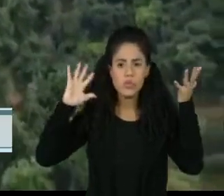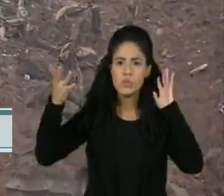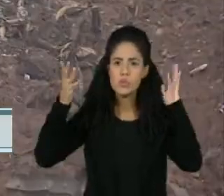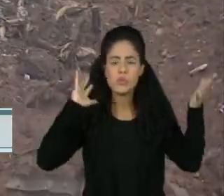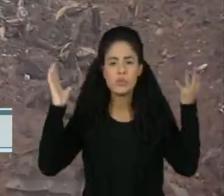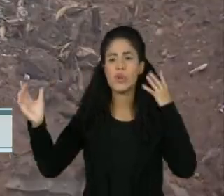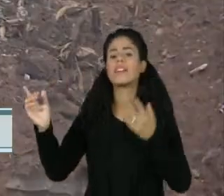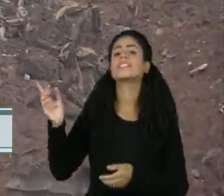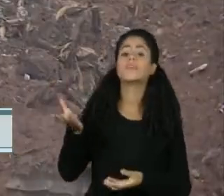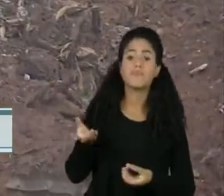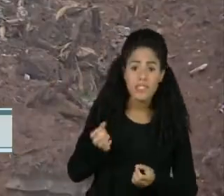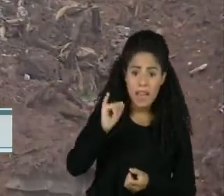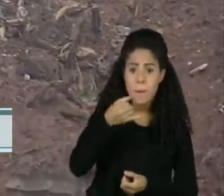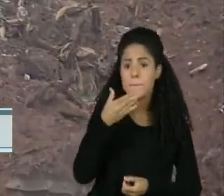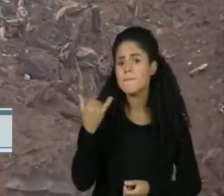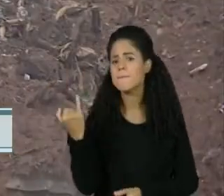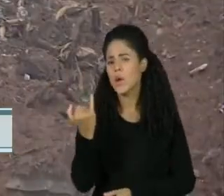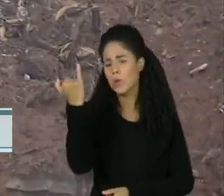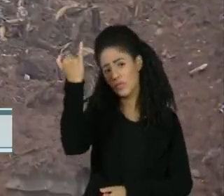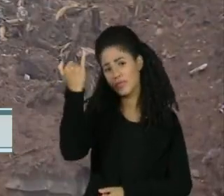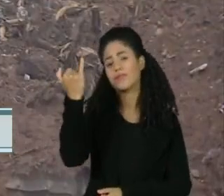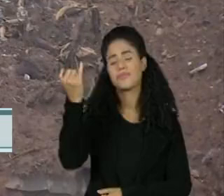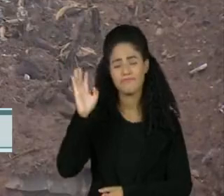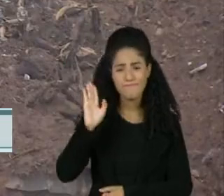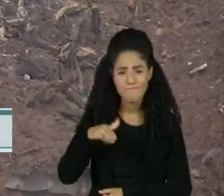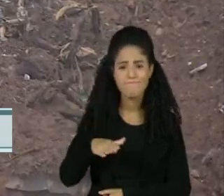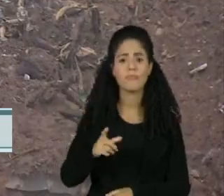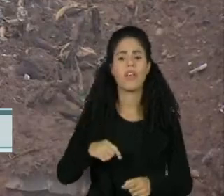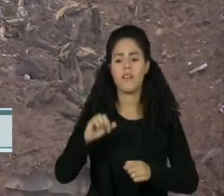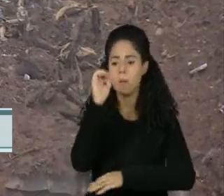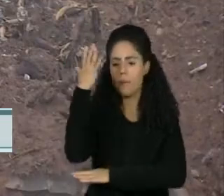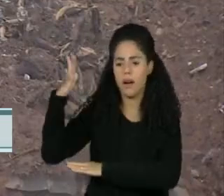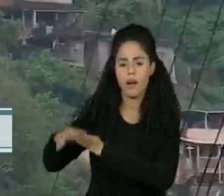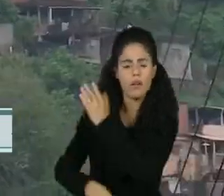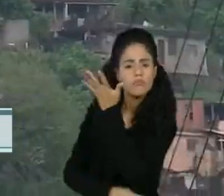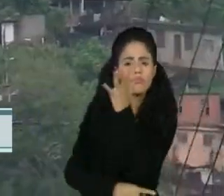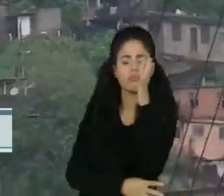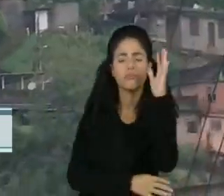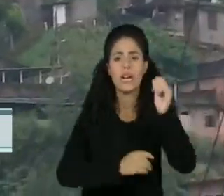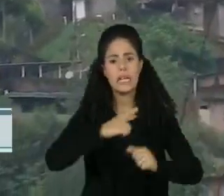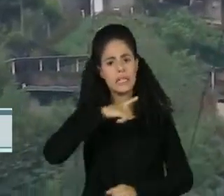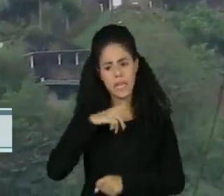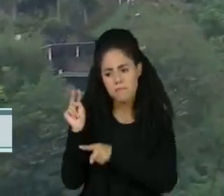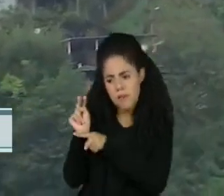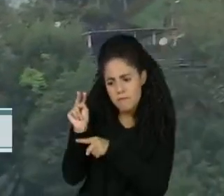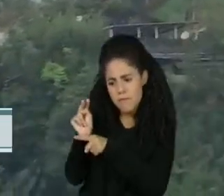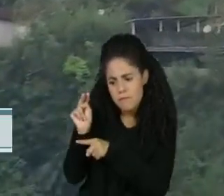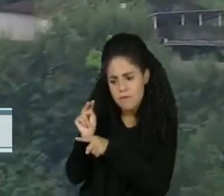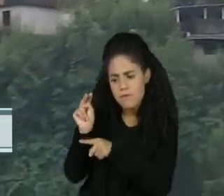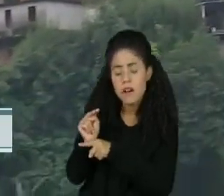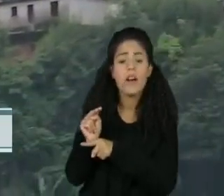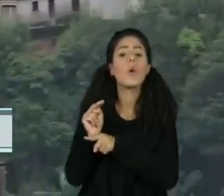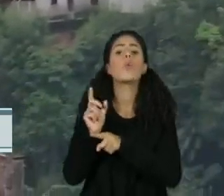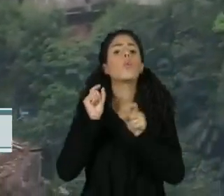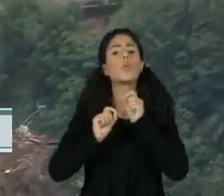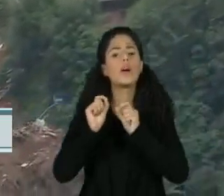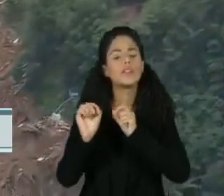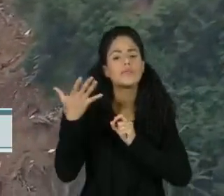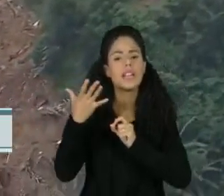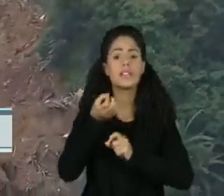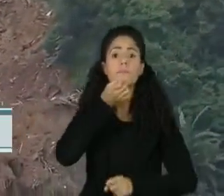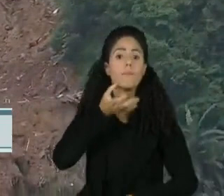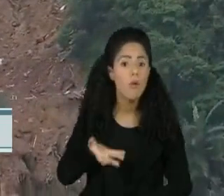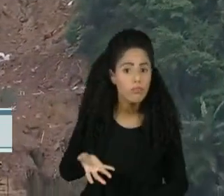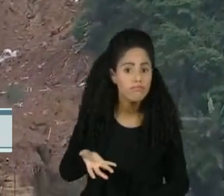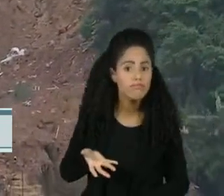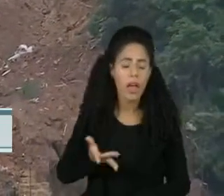trazer uma série de benefícios. Então quando você, por exemplo, refloresce uma imposta ou mantém ela conservada, ela traz uma série de benefícios no sentido